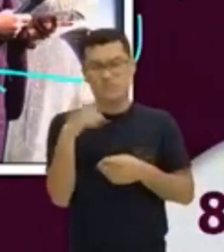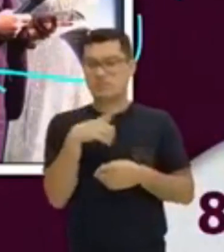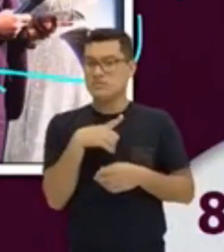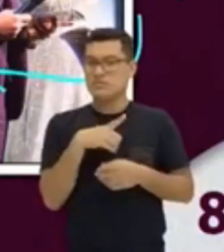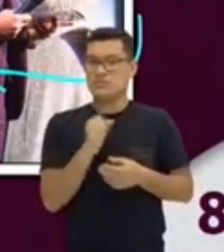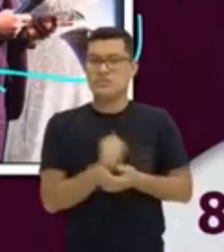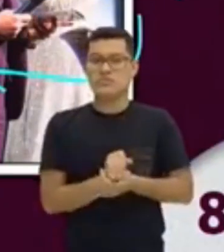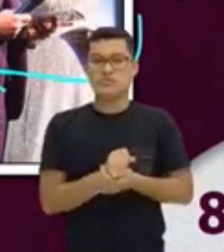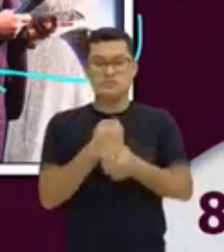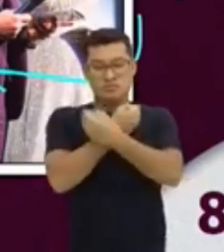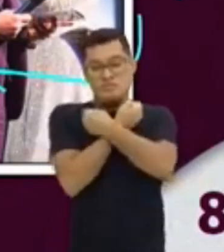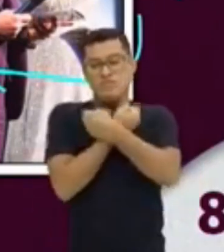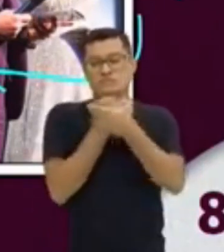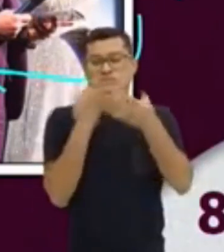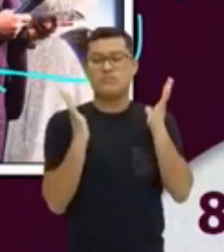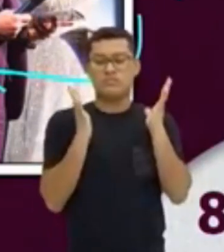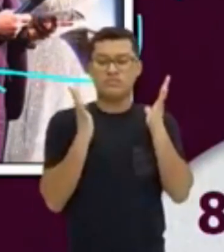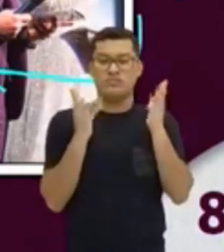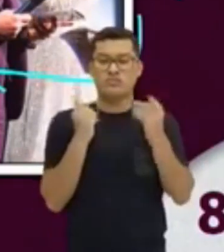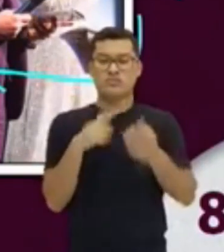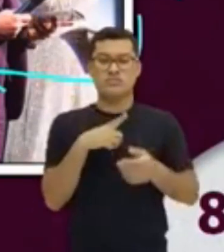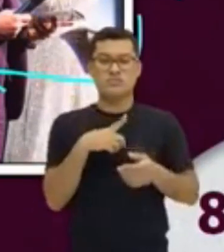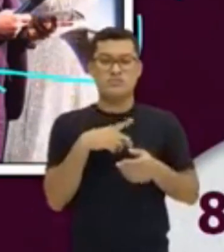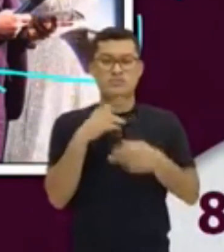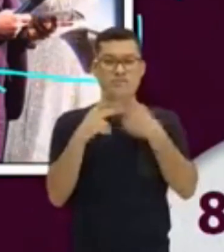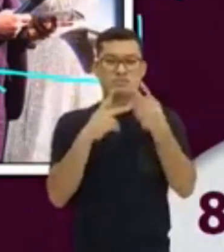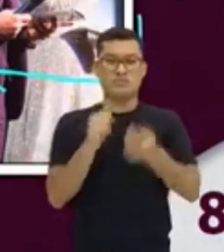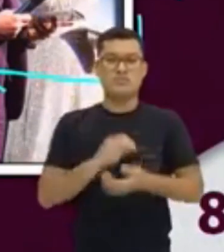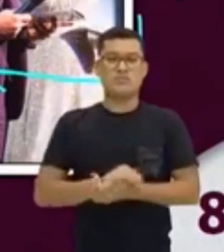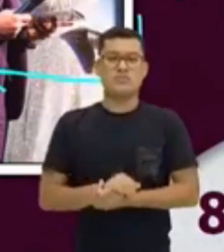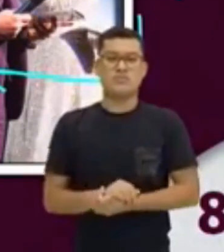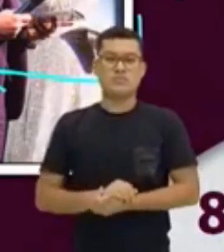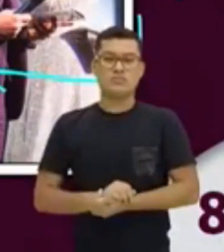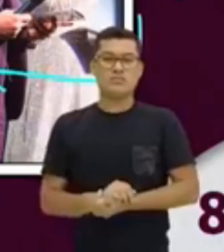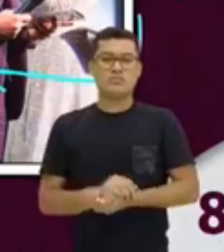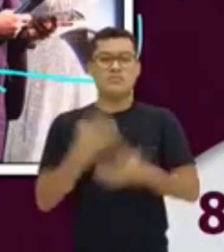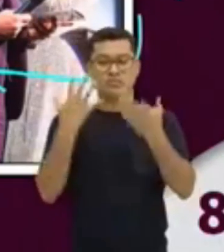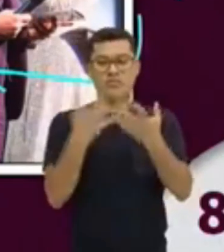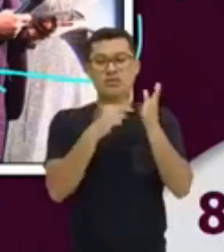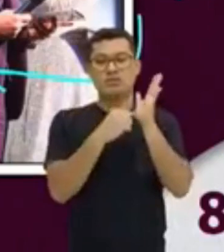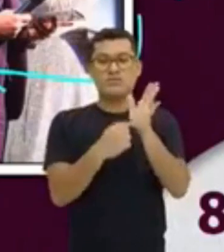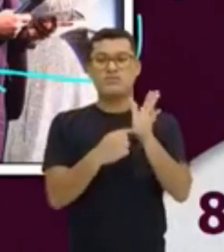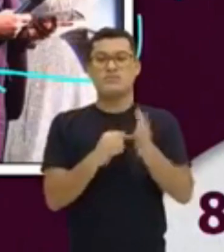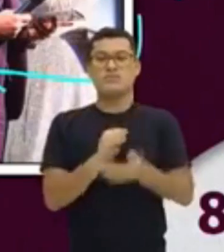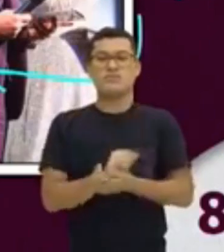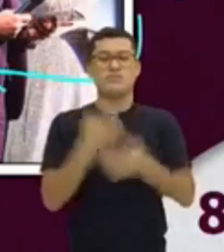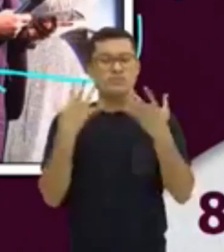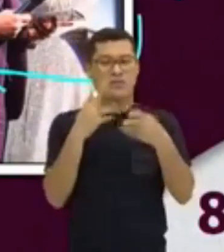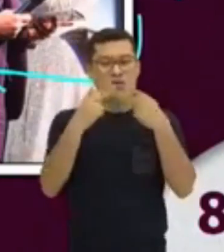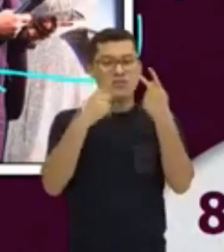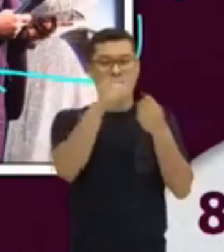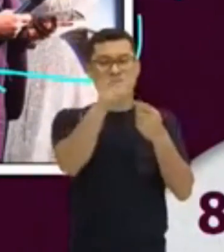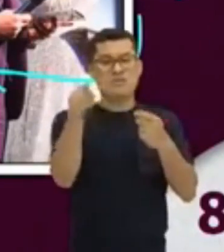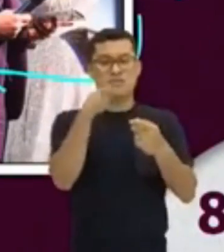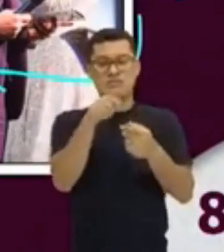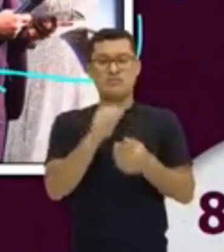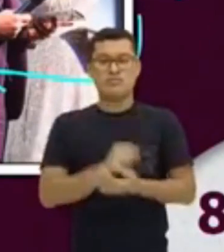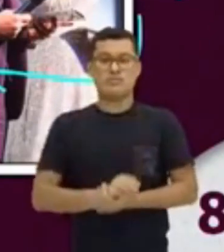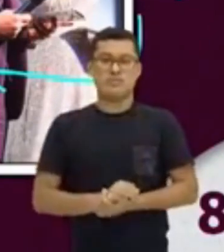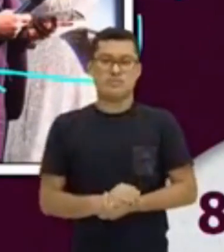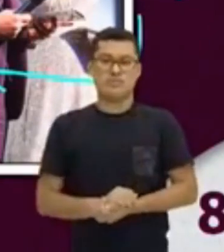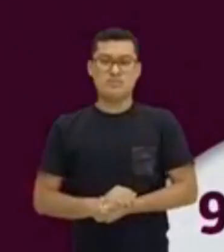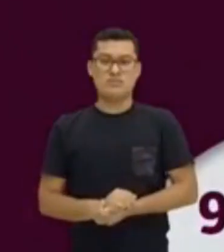William Shakespeare ao nosso lado. Tem alguma fala dele? Ele quer se apresentar? Ele quer falar com vocês, tá? Eu vou sair daqui para